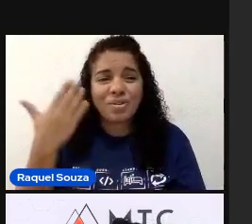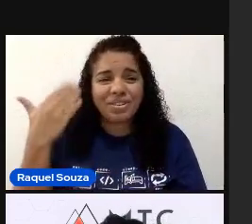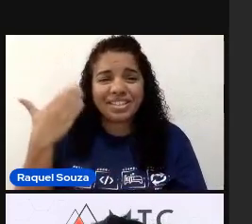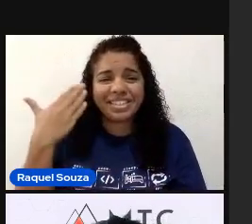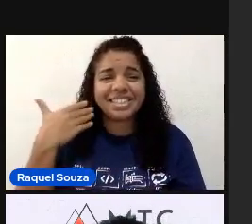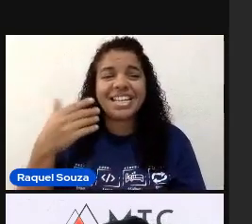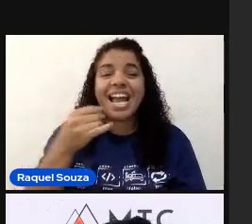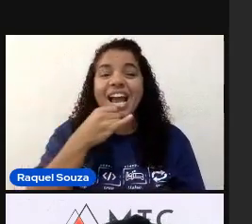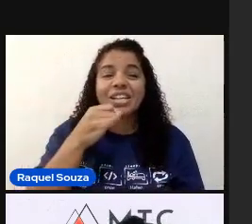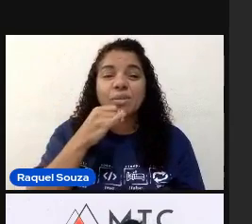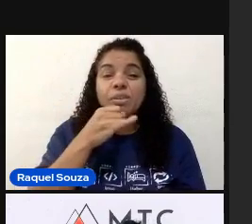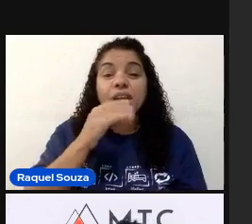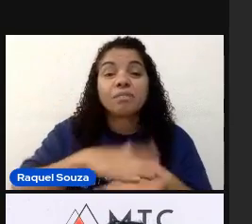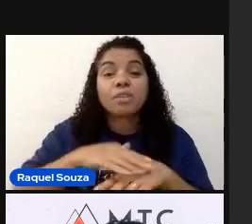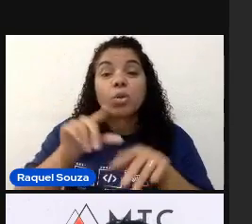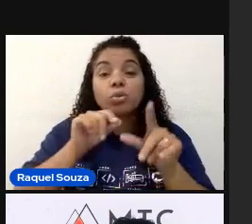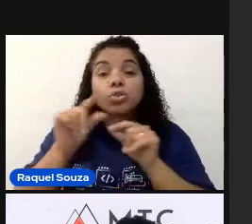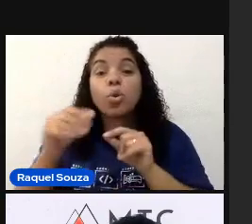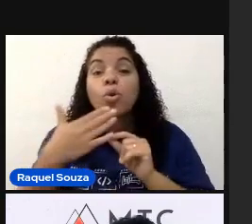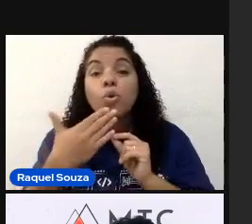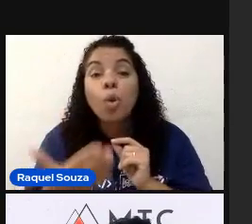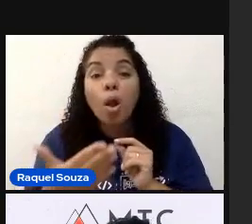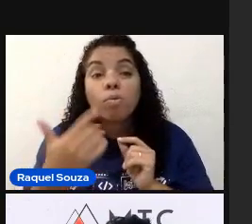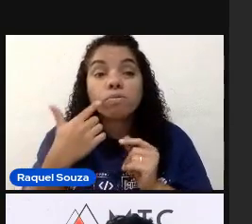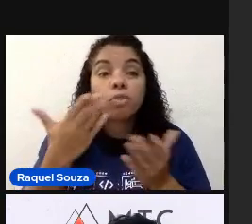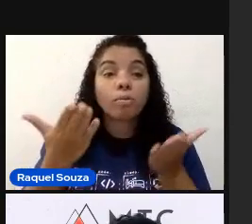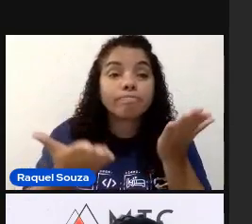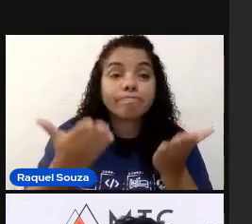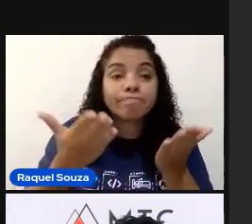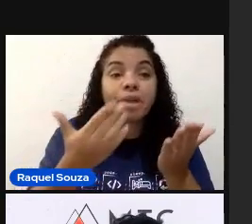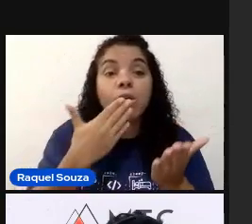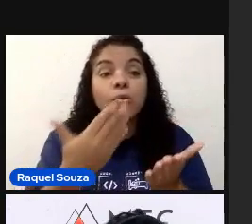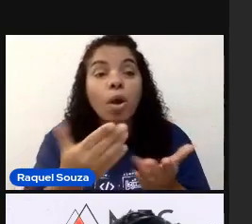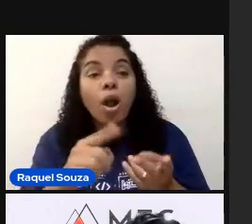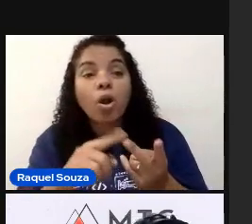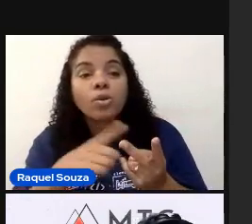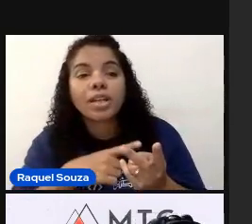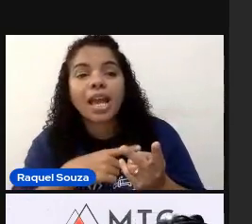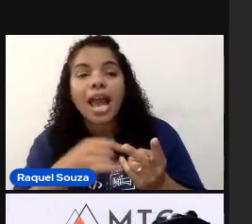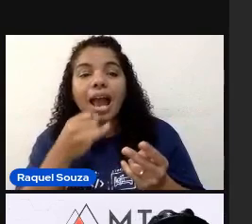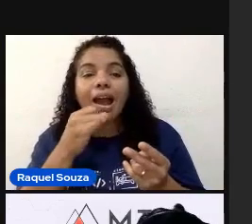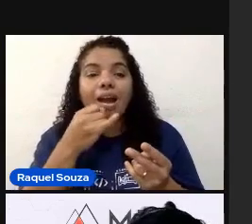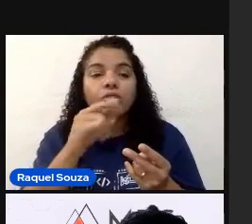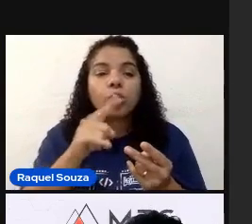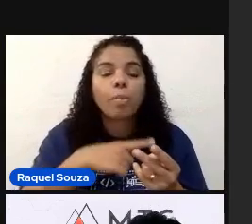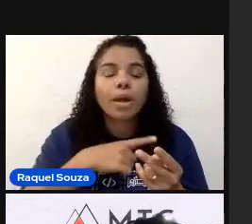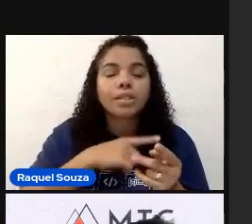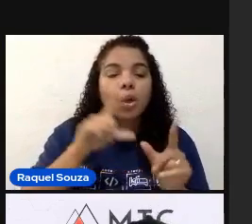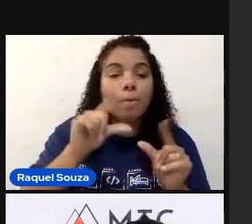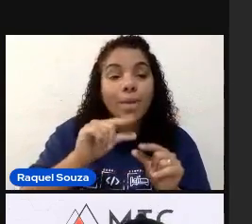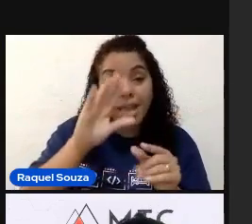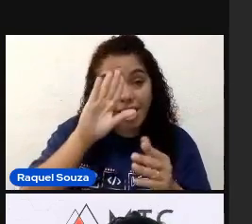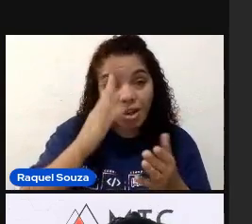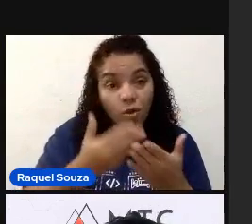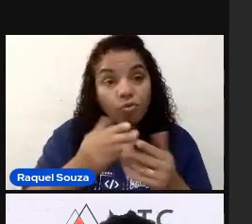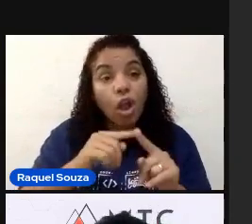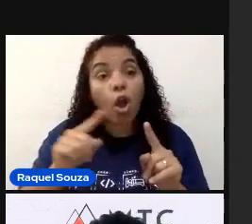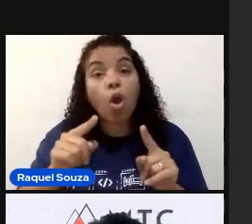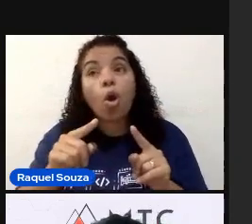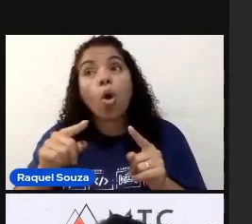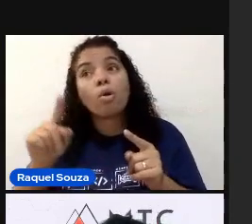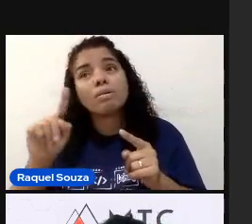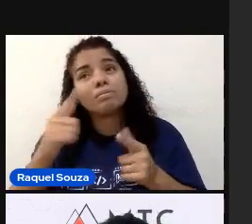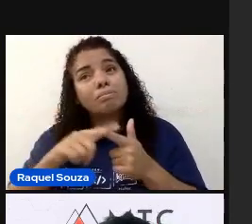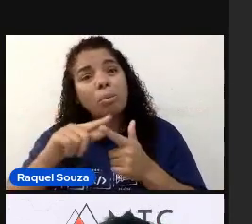O que eu escolho? O que eu vou pesar? Eu vou pesar para uma automação menos confiável? Ou vou pesar para uma dor de cabeça